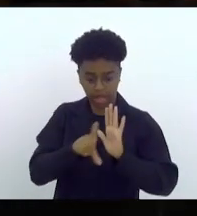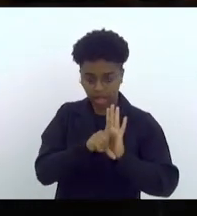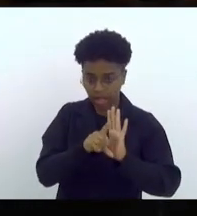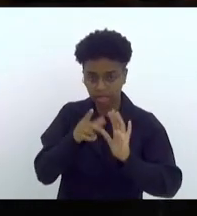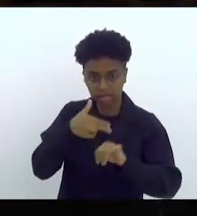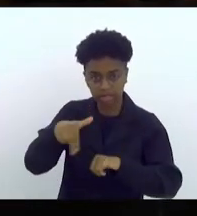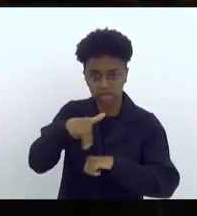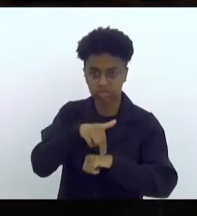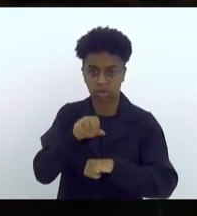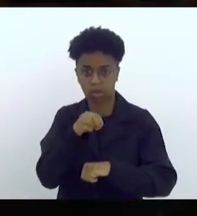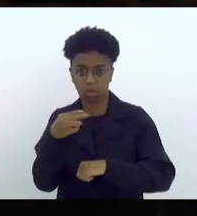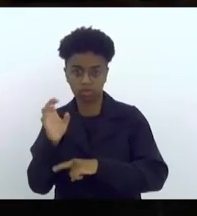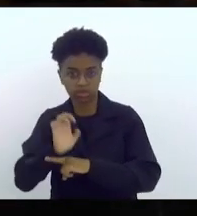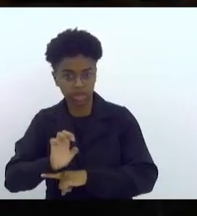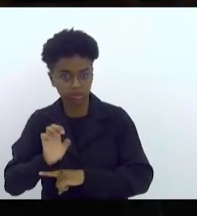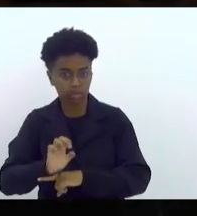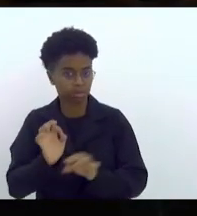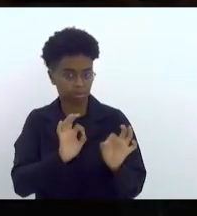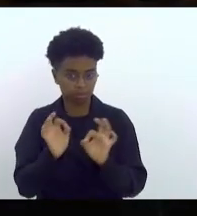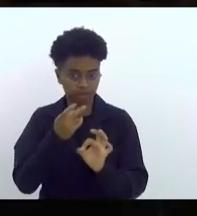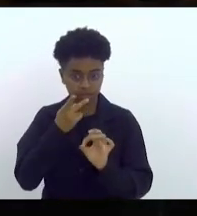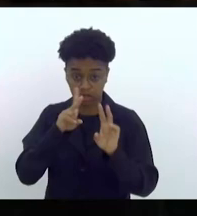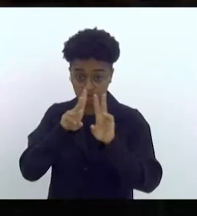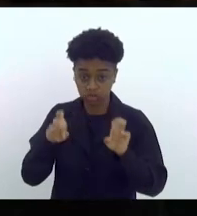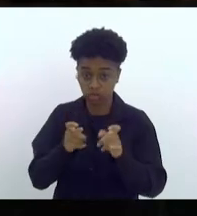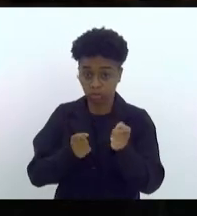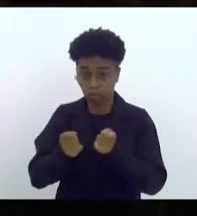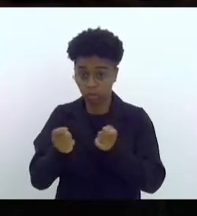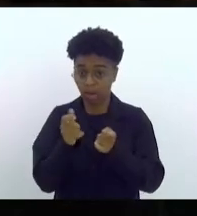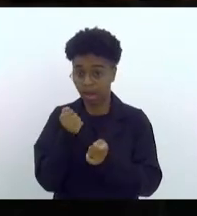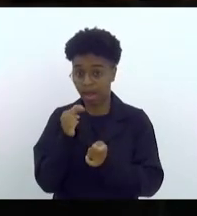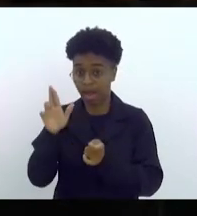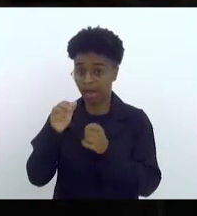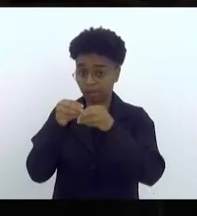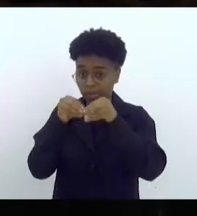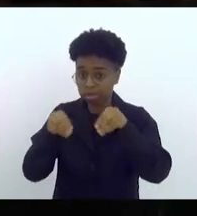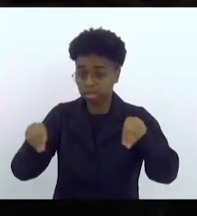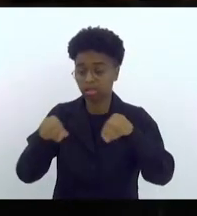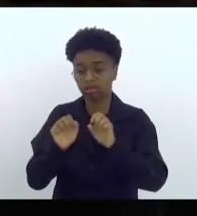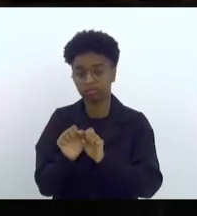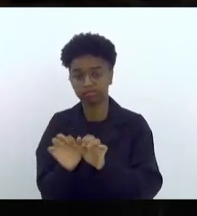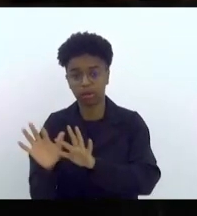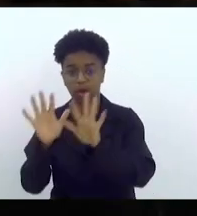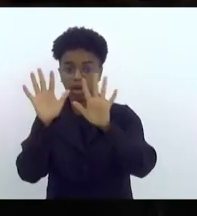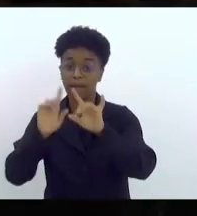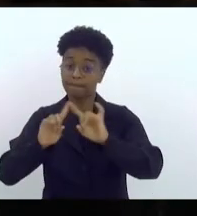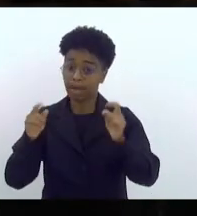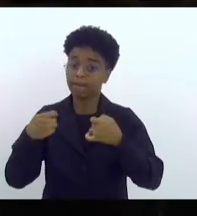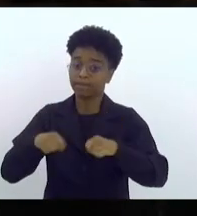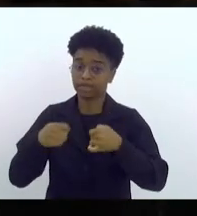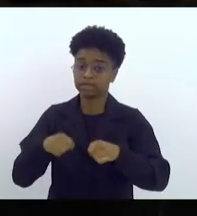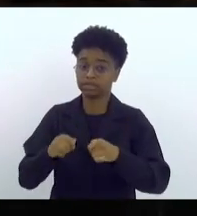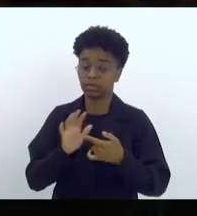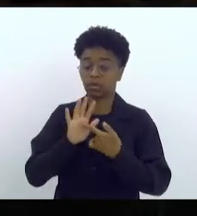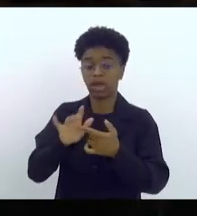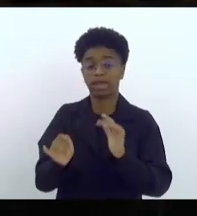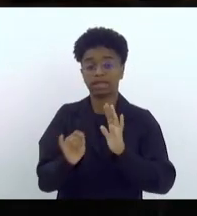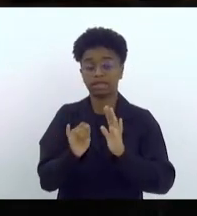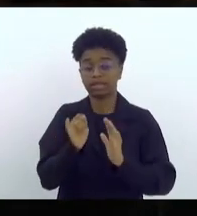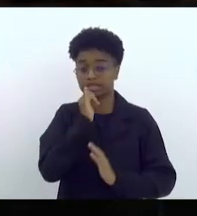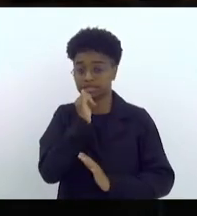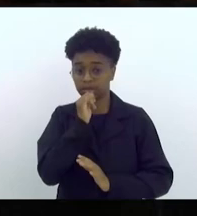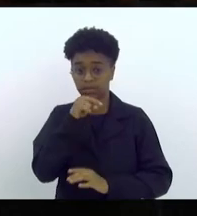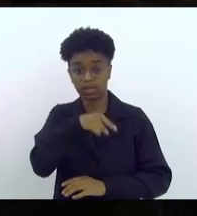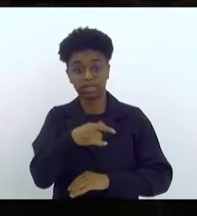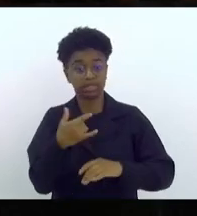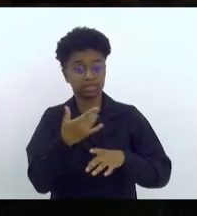nacional ou estadual que fale sobre a medição desses pós pesados, é preciso que o exemplo da cidade de Volta